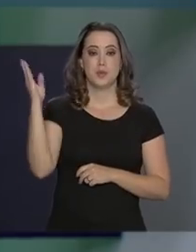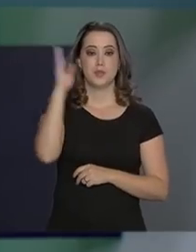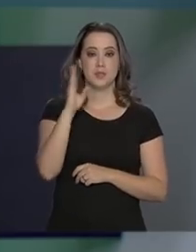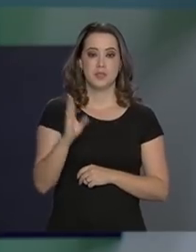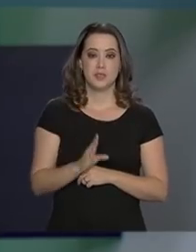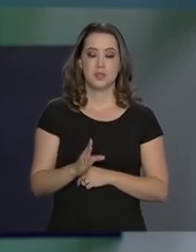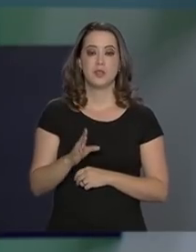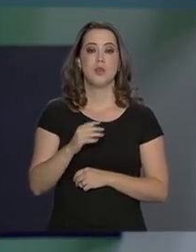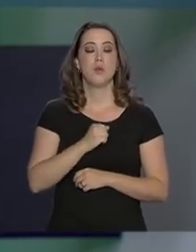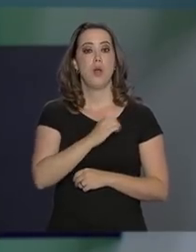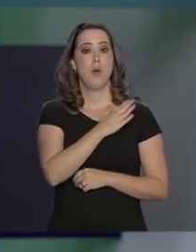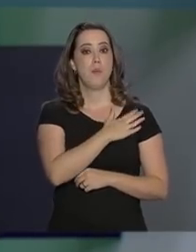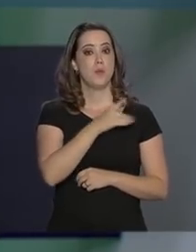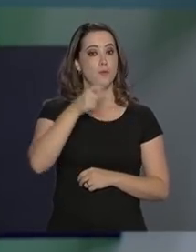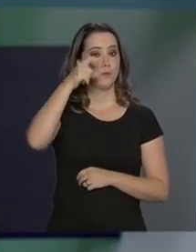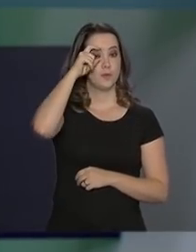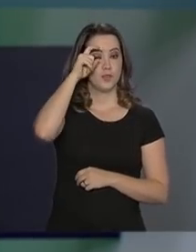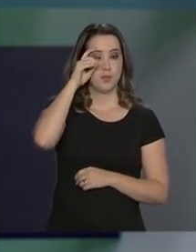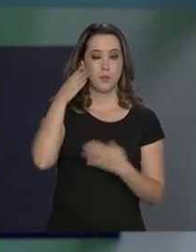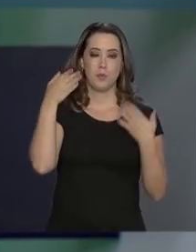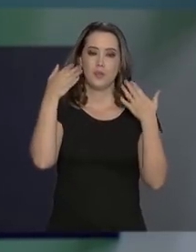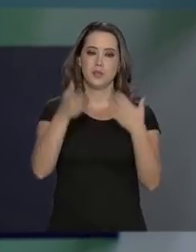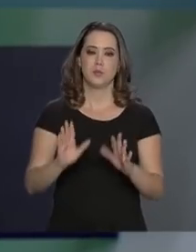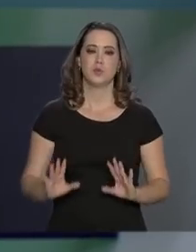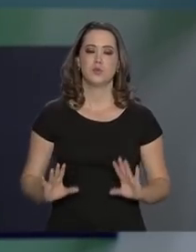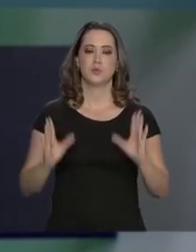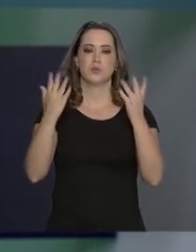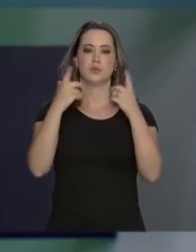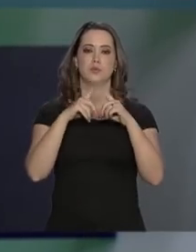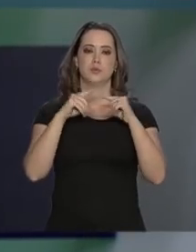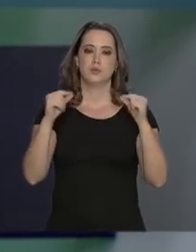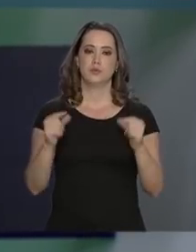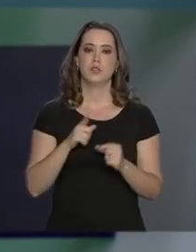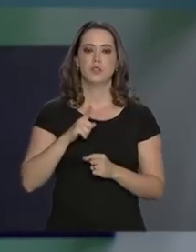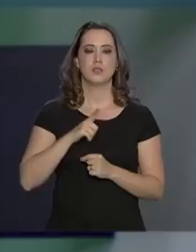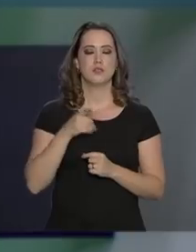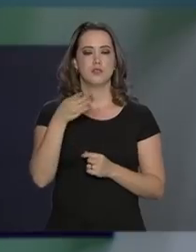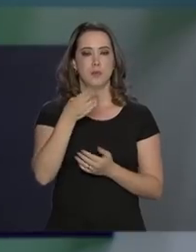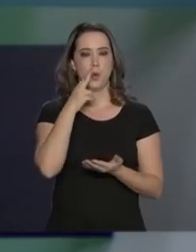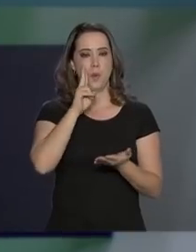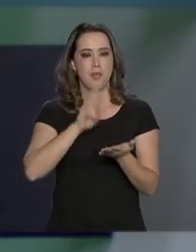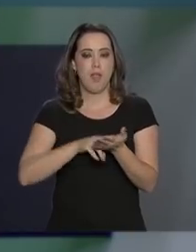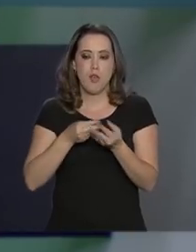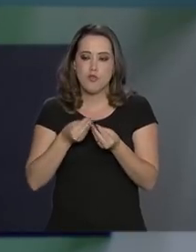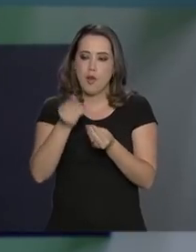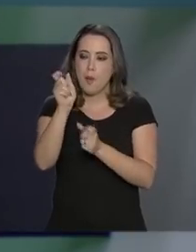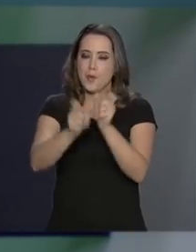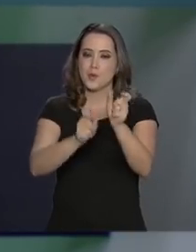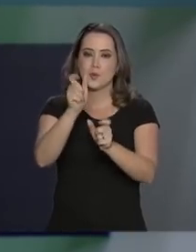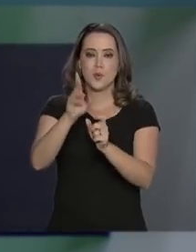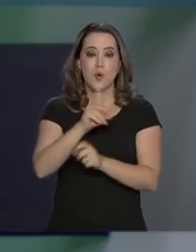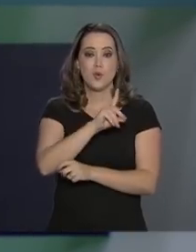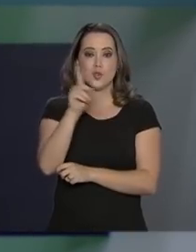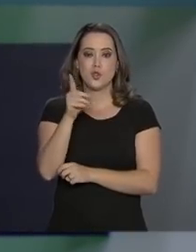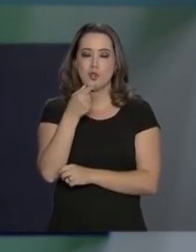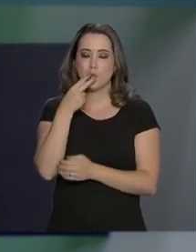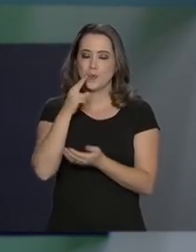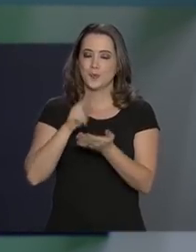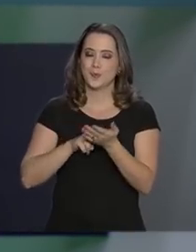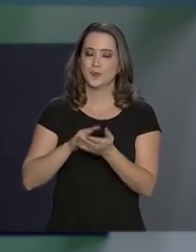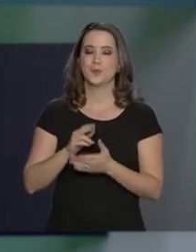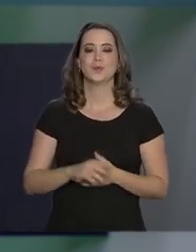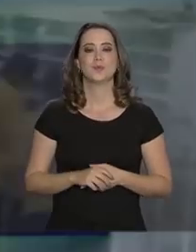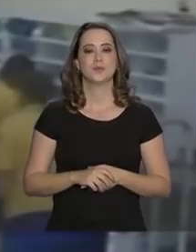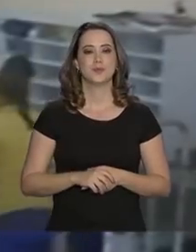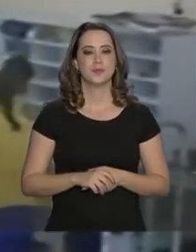República, em exercício, Hamilton Mourão, participou da comemoração em Brasília, que teve também homenagem ao Dia do Carteiro.